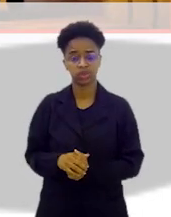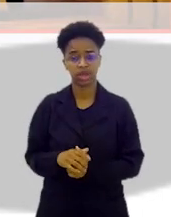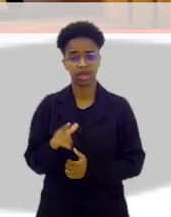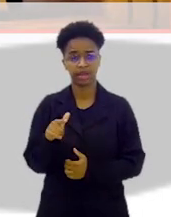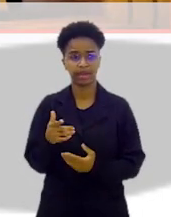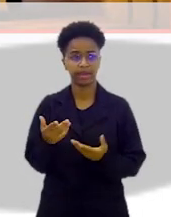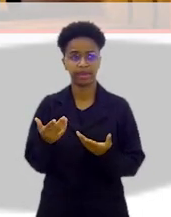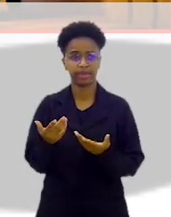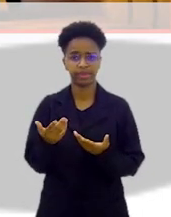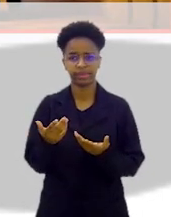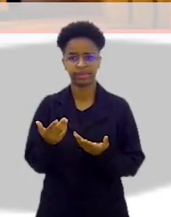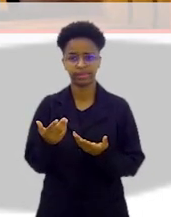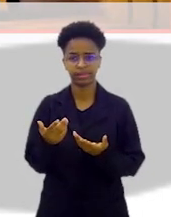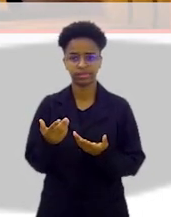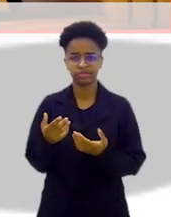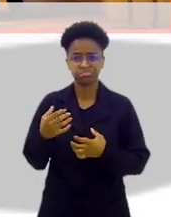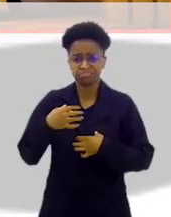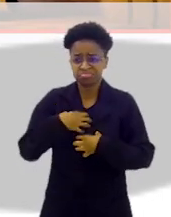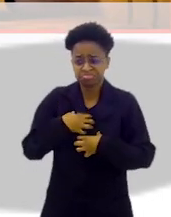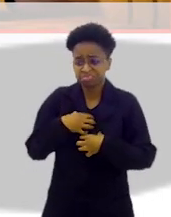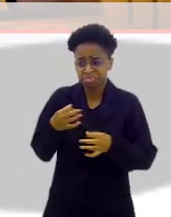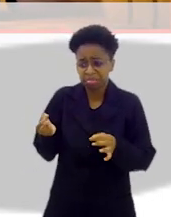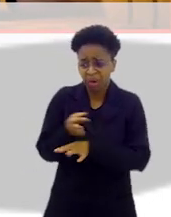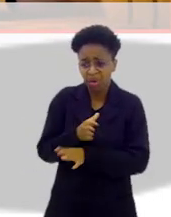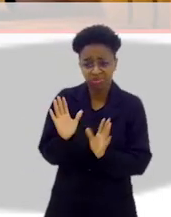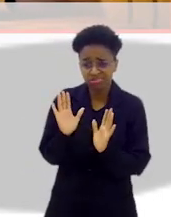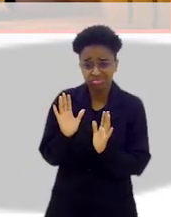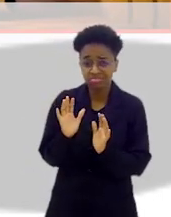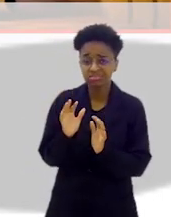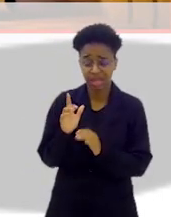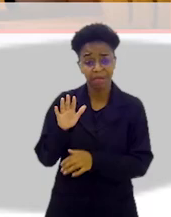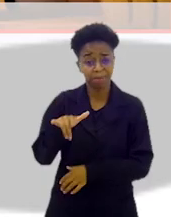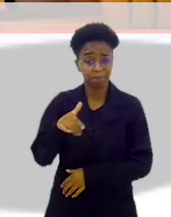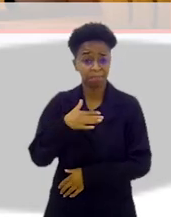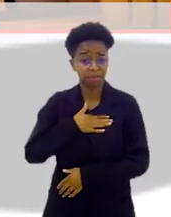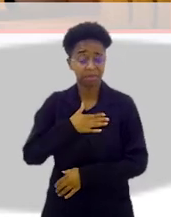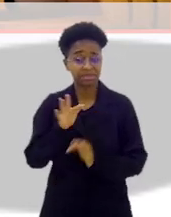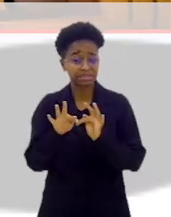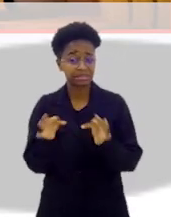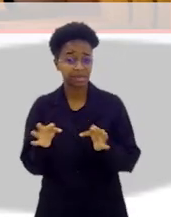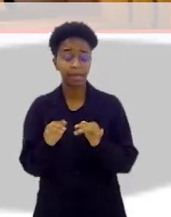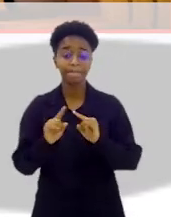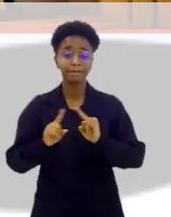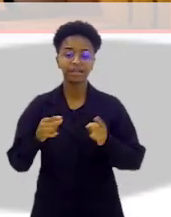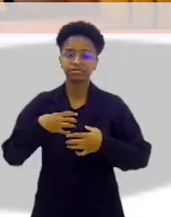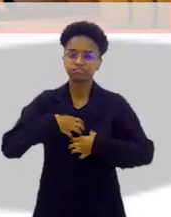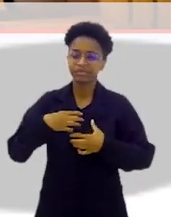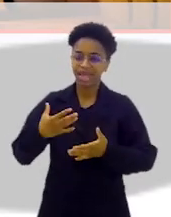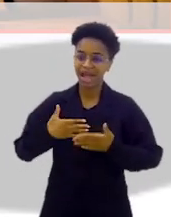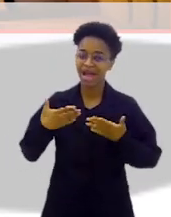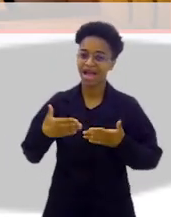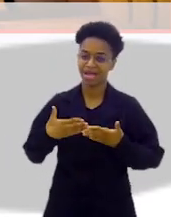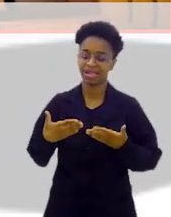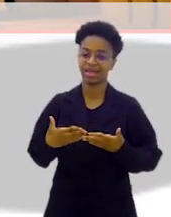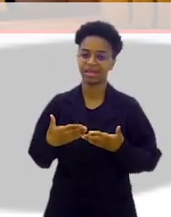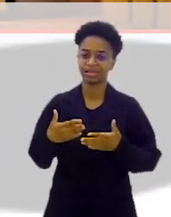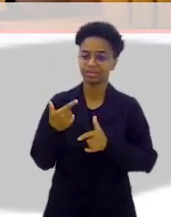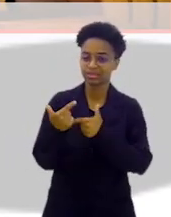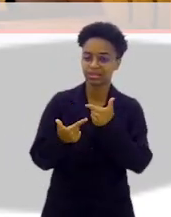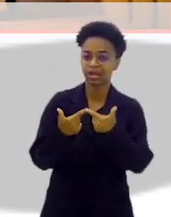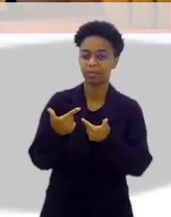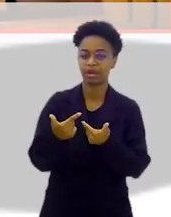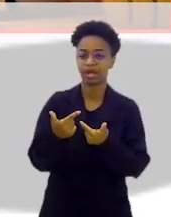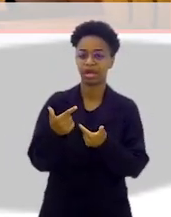assim, uma coisa... Catártica. simples. É. Foi, para mim, muito simples. Mas é uma alegria muito grande